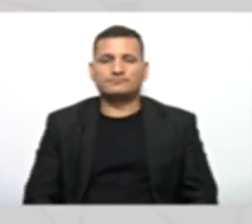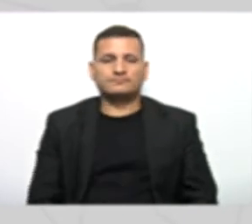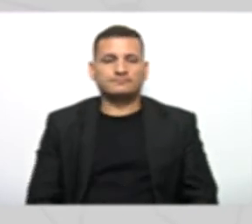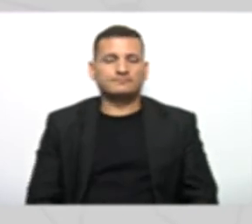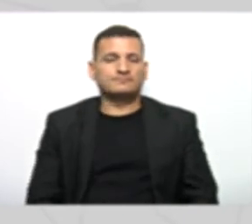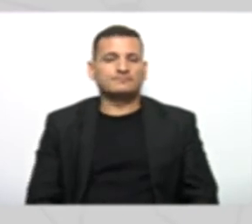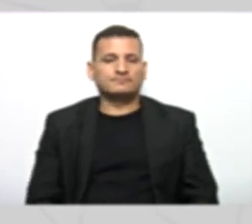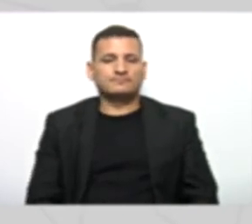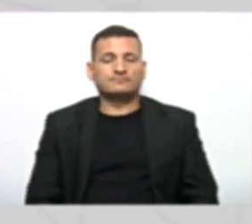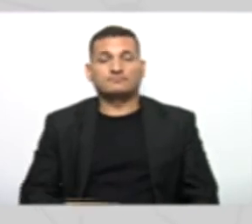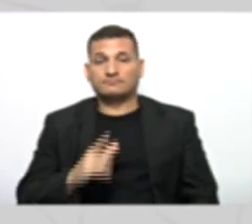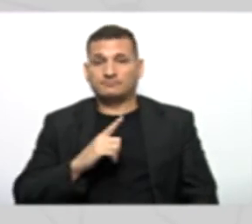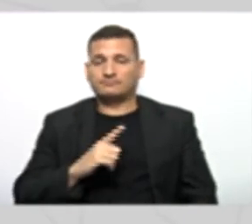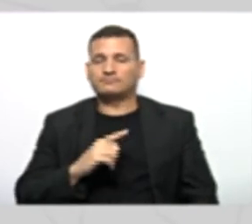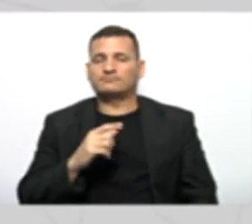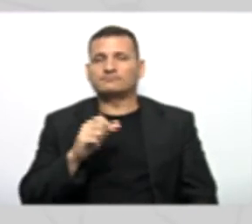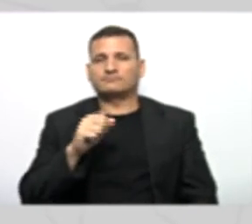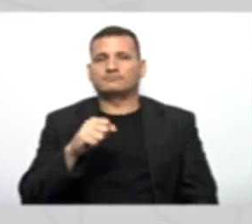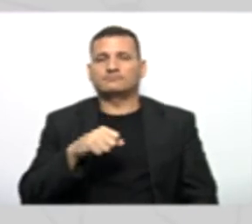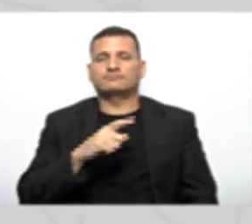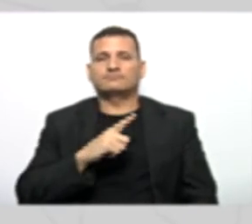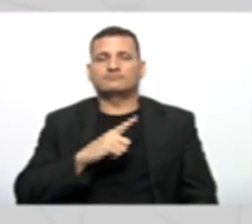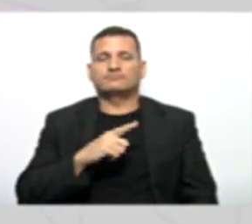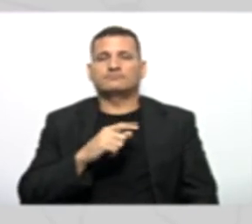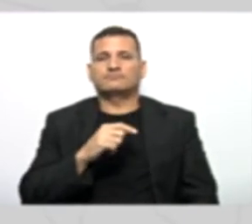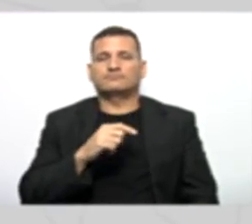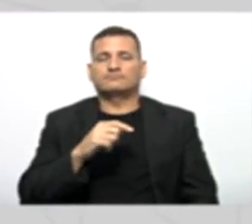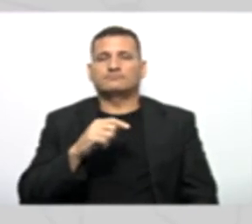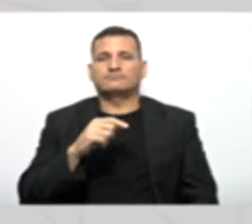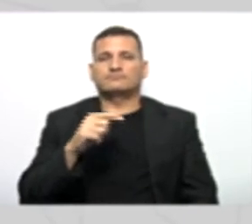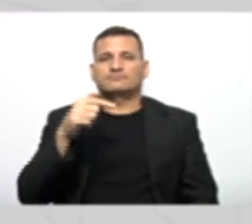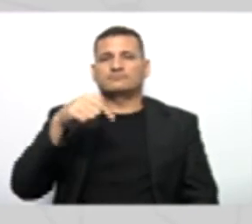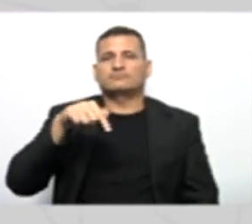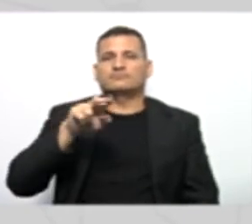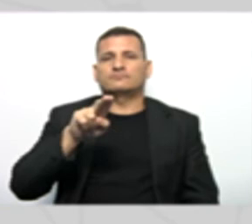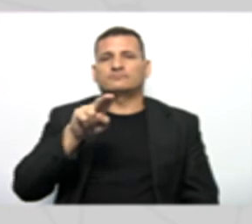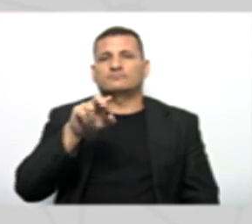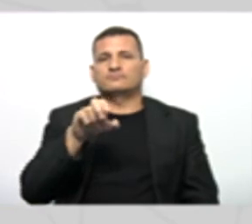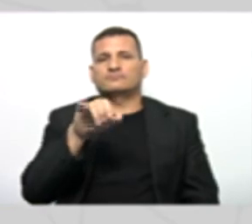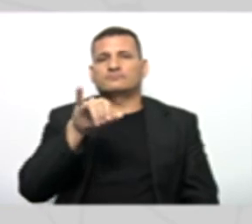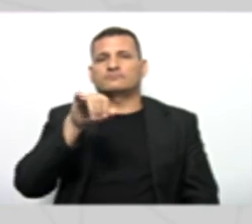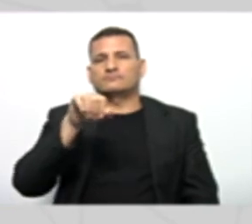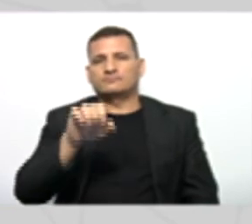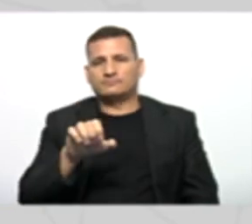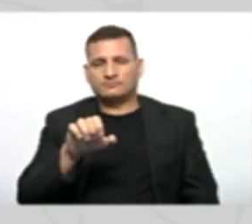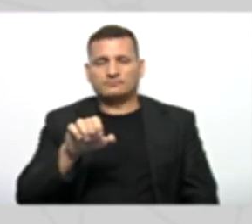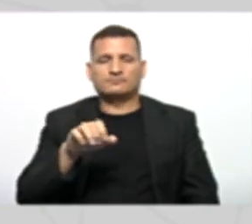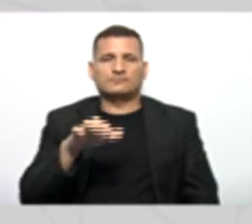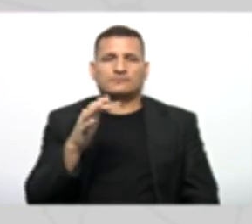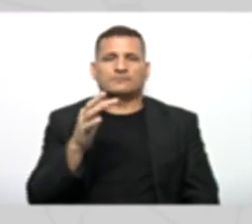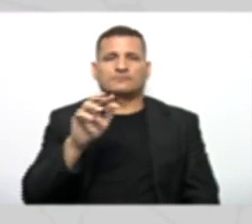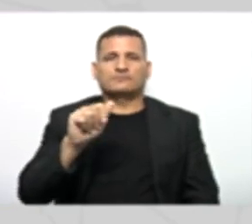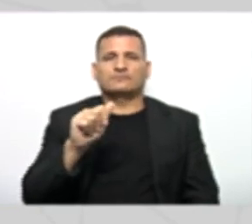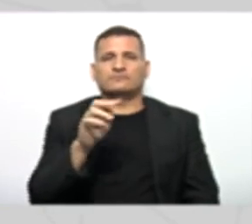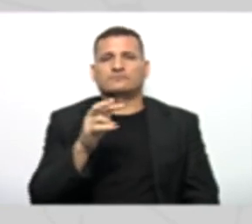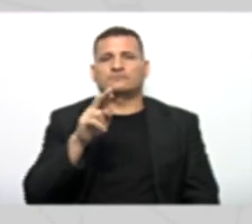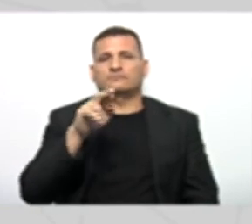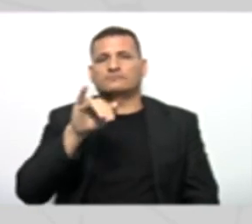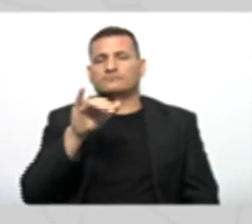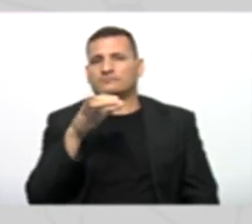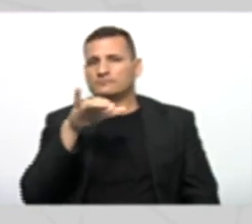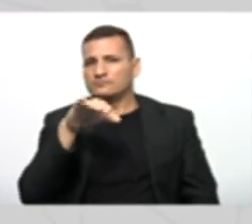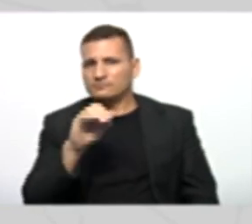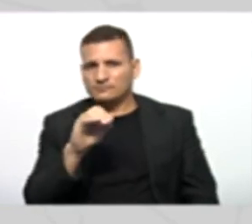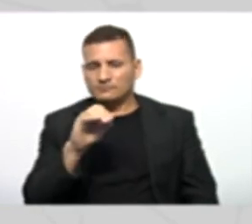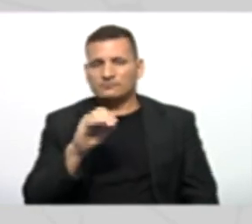1 Nós tivemos Participação Da Case de São Miguel Do Fabrício De Ouro Preto Da Camile